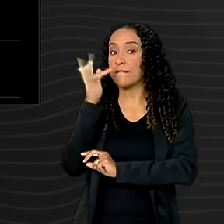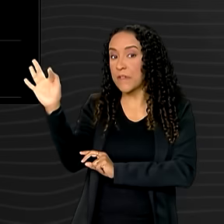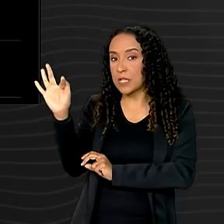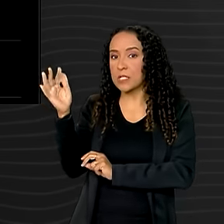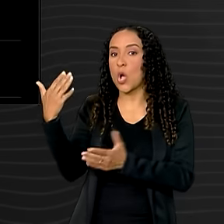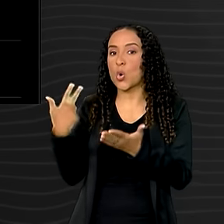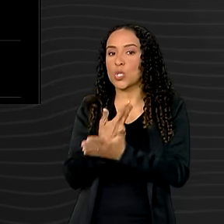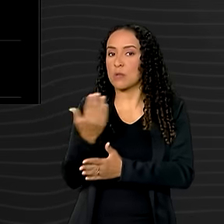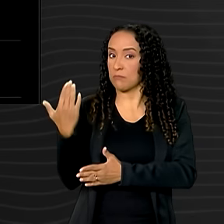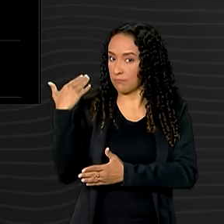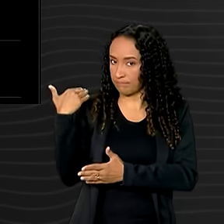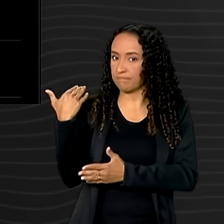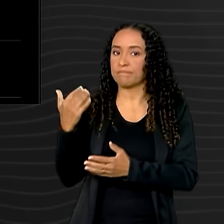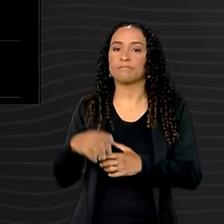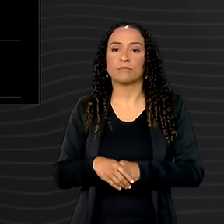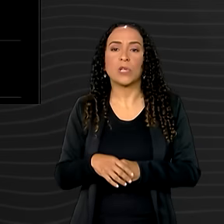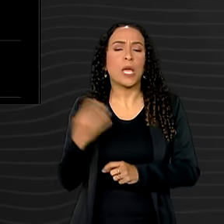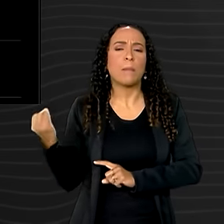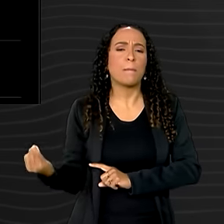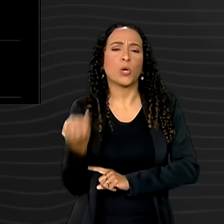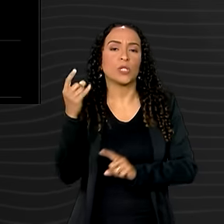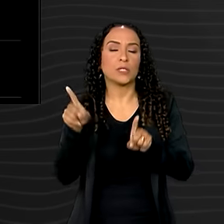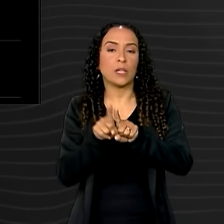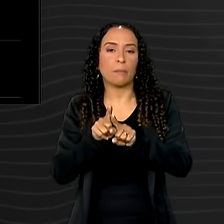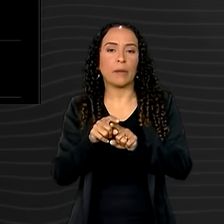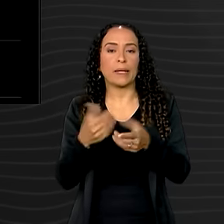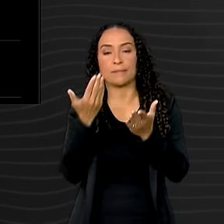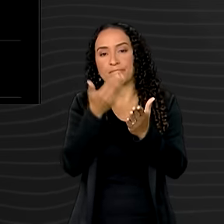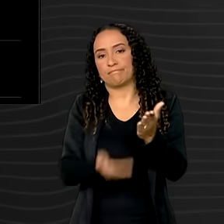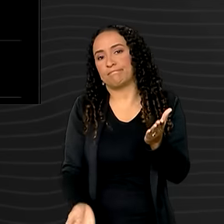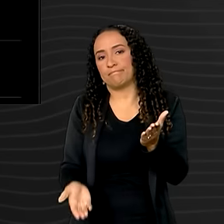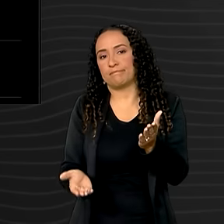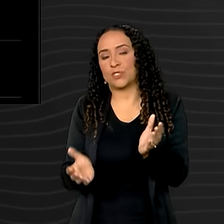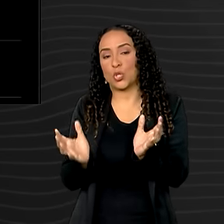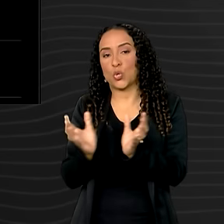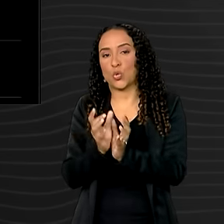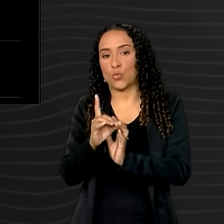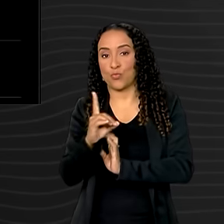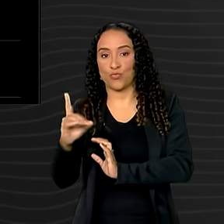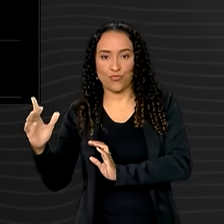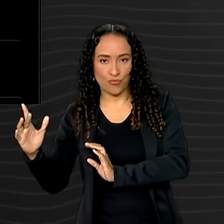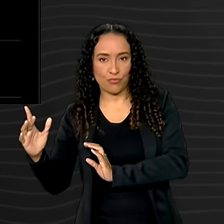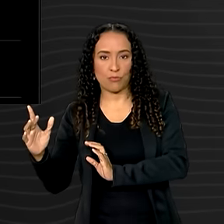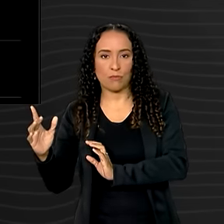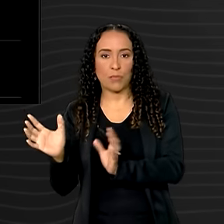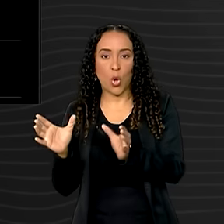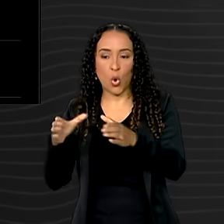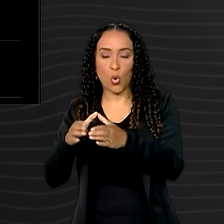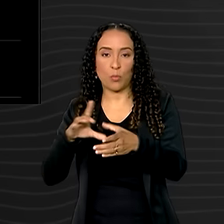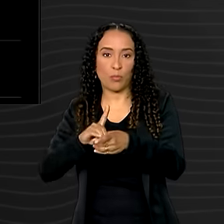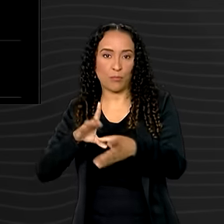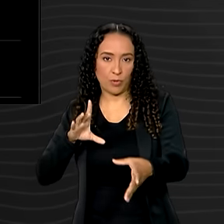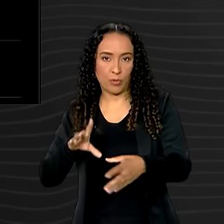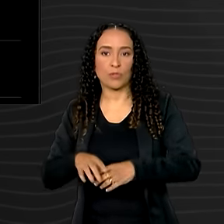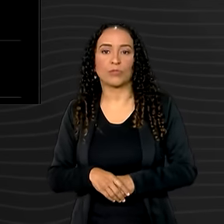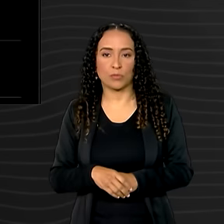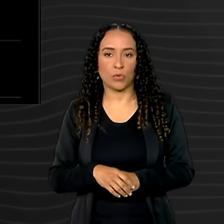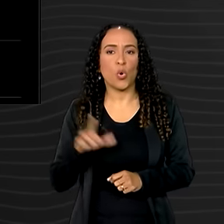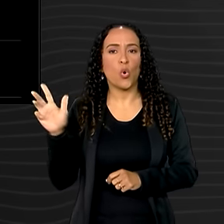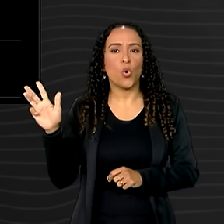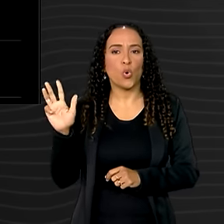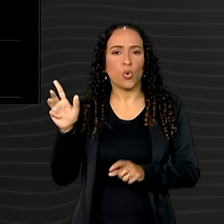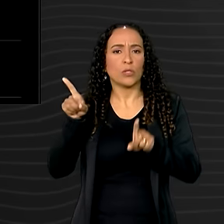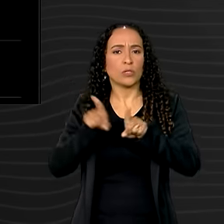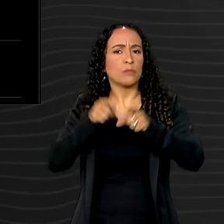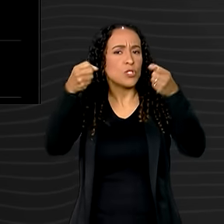que ocorreram há poucos dias, e sobre a importância da derrota da extrema-direita pelo bloco democrático. Lula